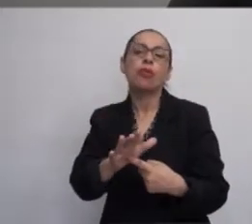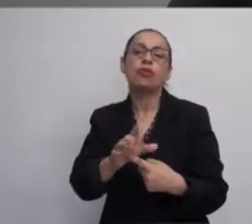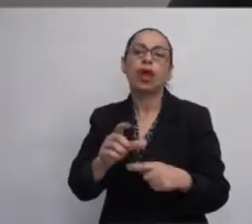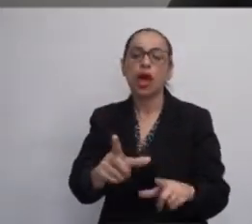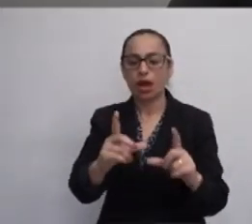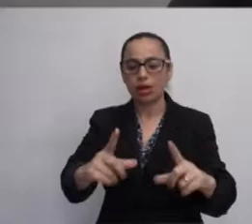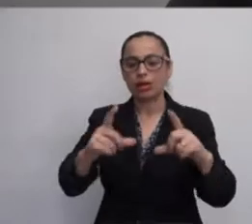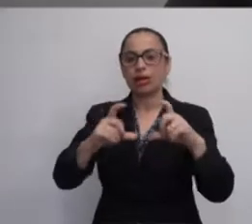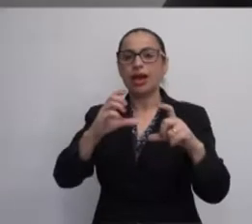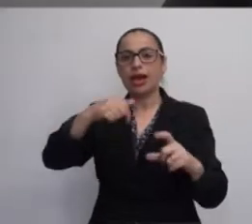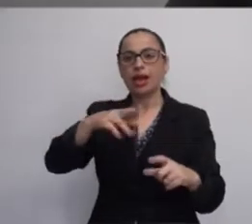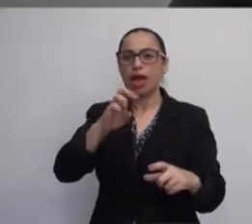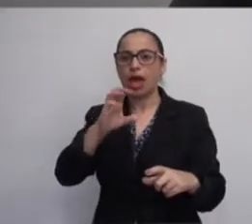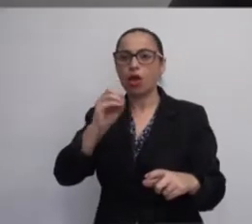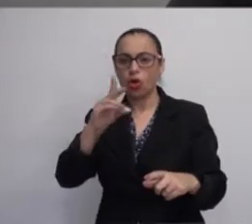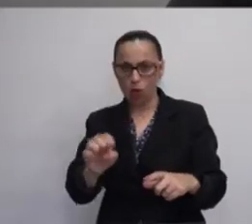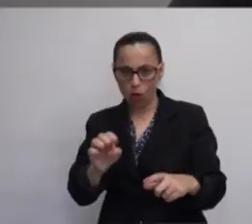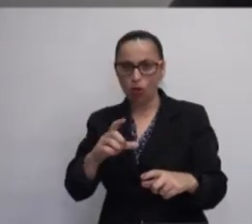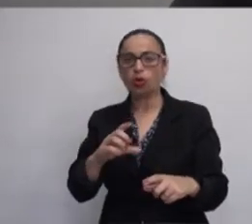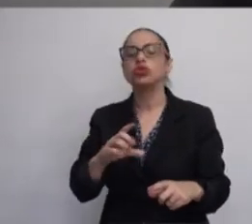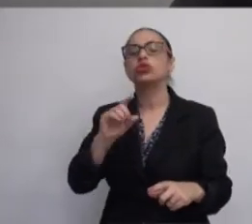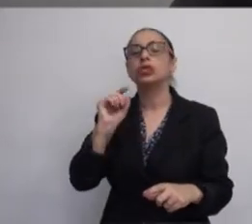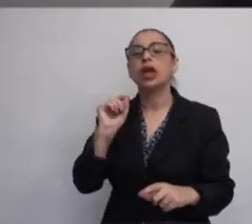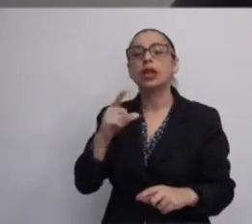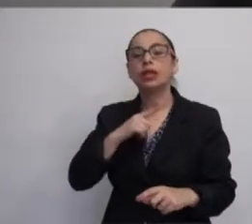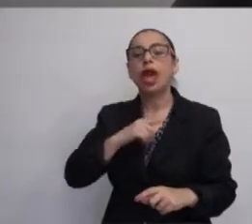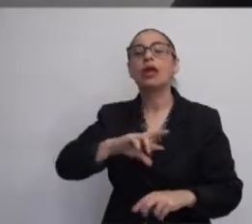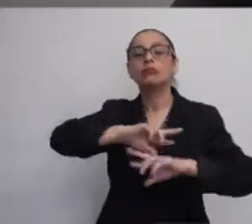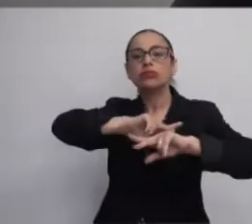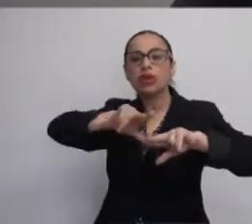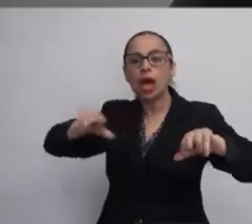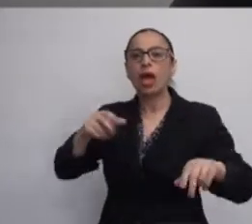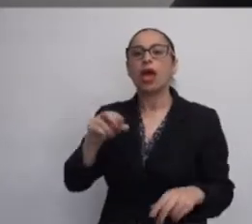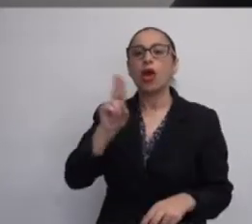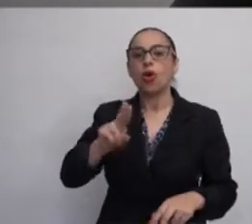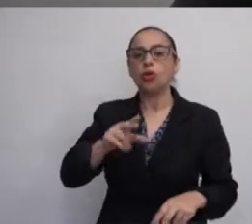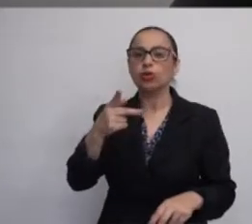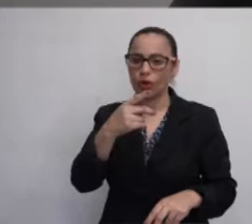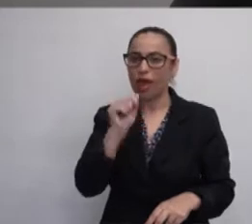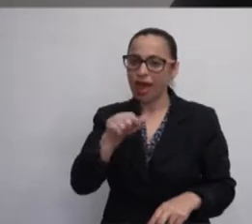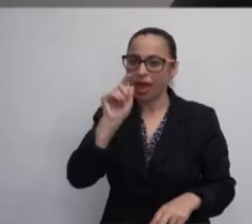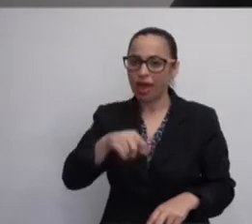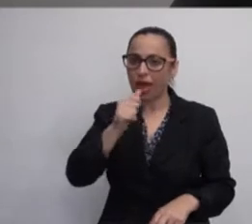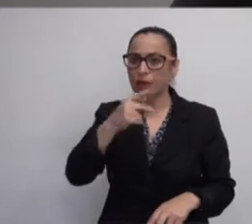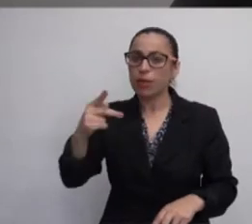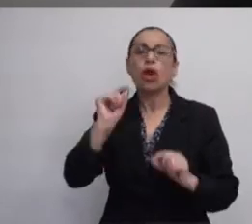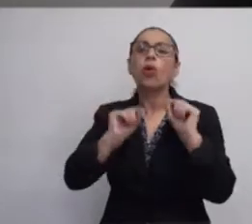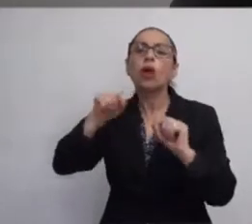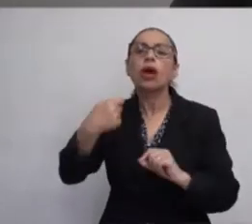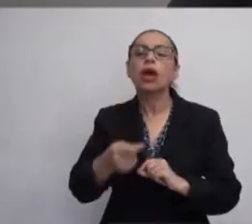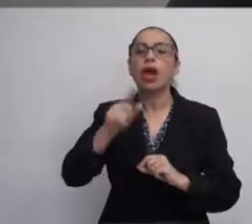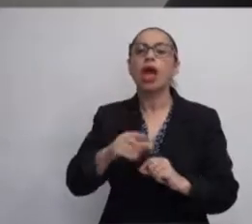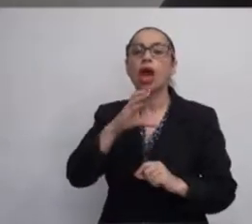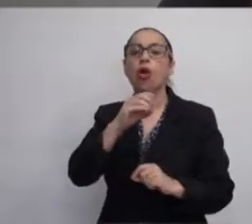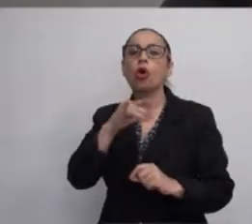Code, ou QR Code, com suas múltiplas aplicações. E o que seria esse QR Code? Ele é um código